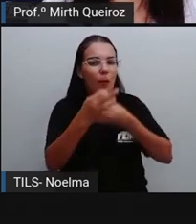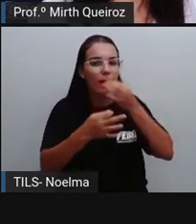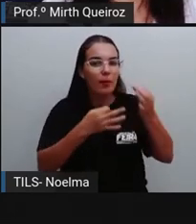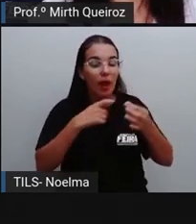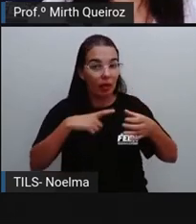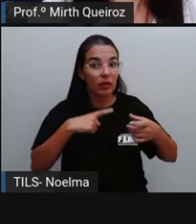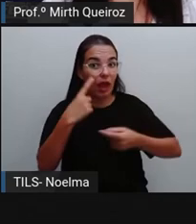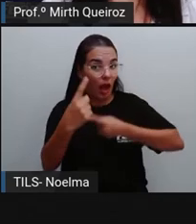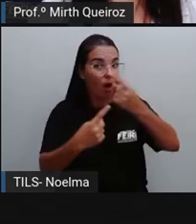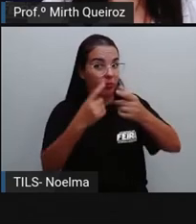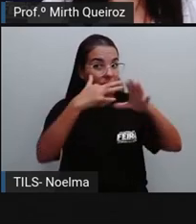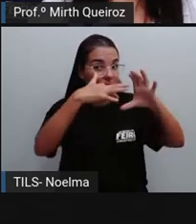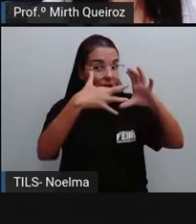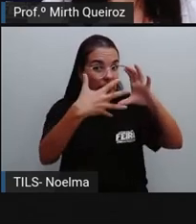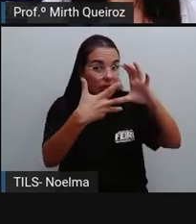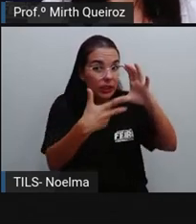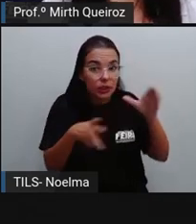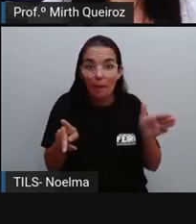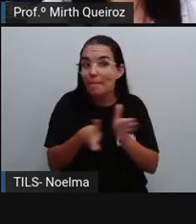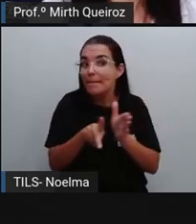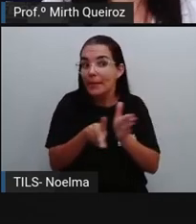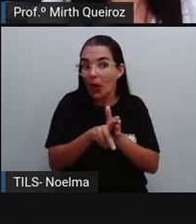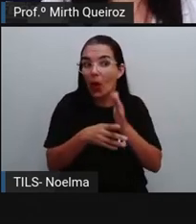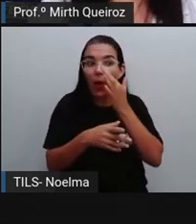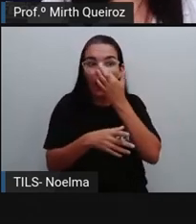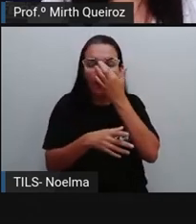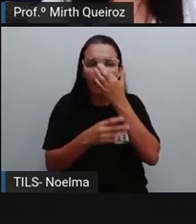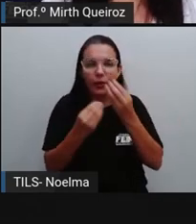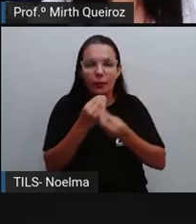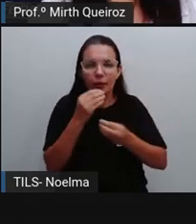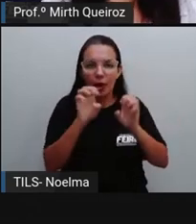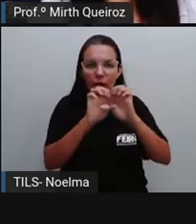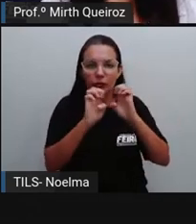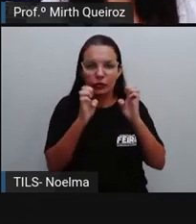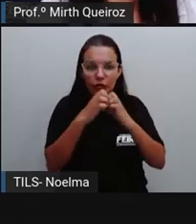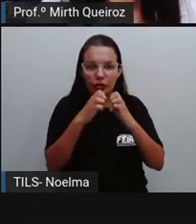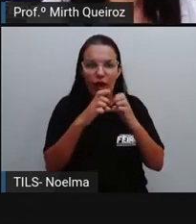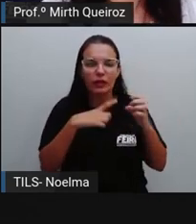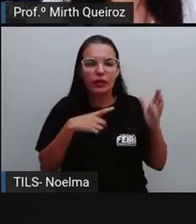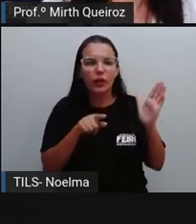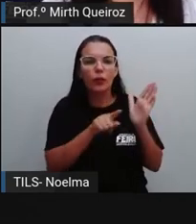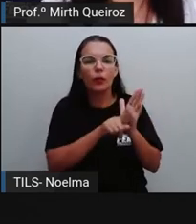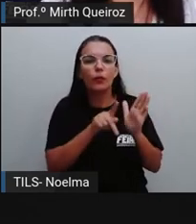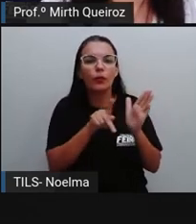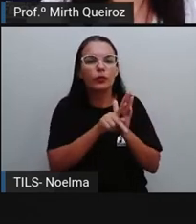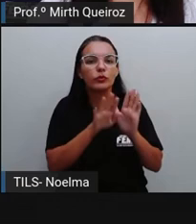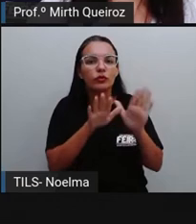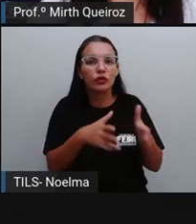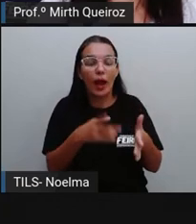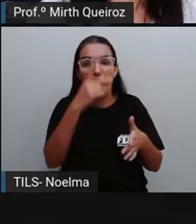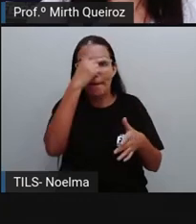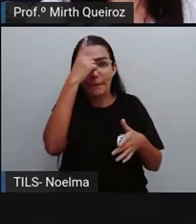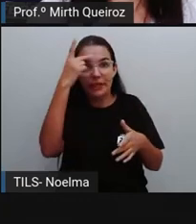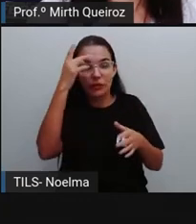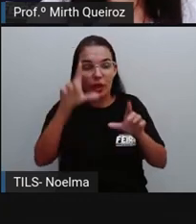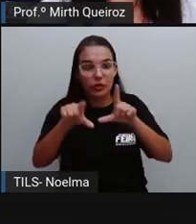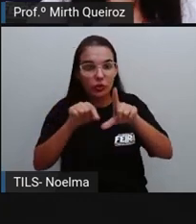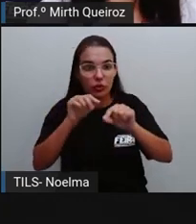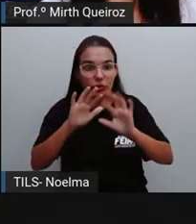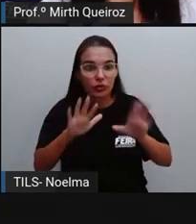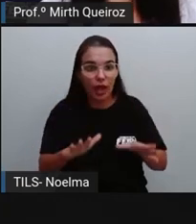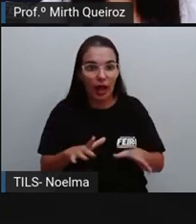características que são próprias dela, né? Possui um interlocutor definido, é feita para